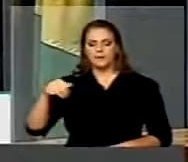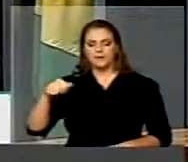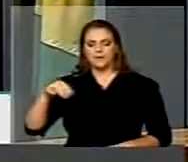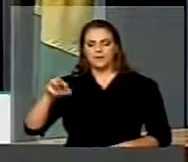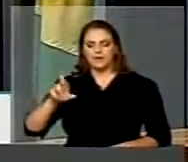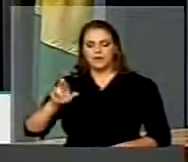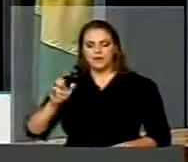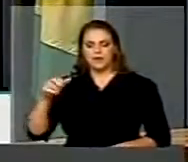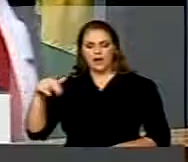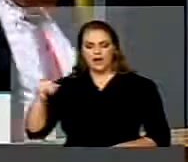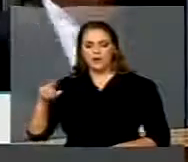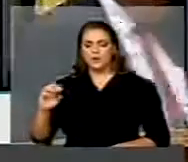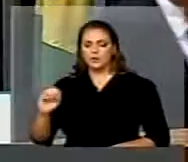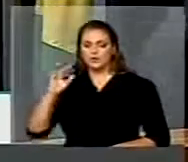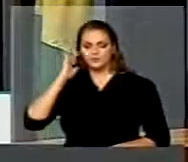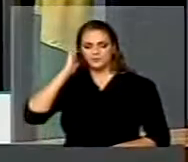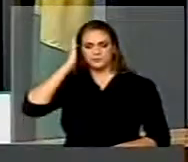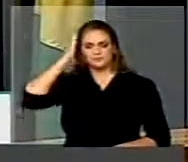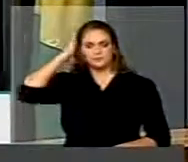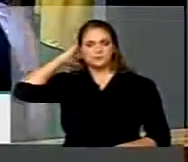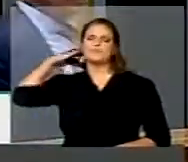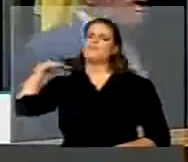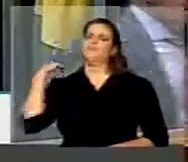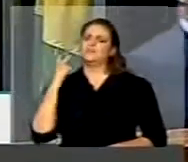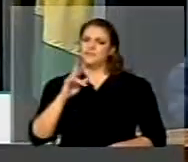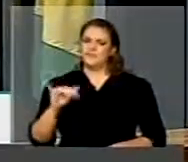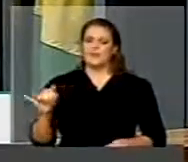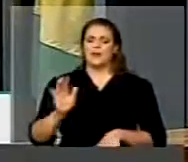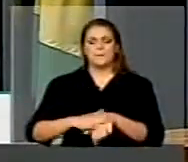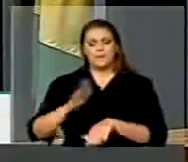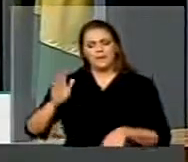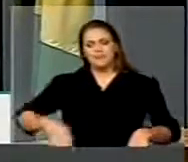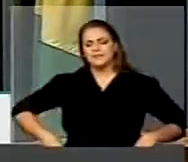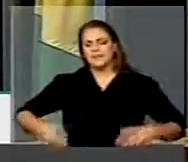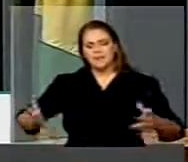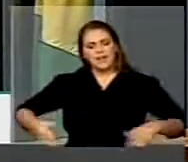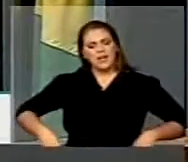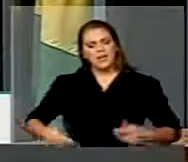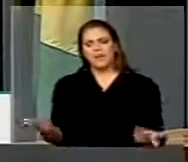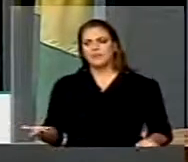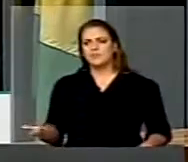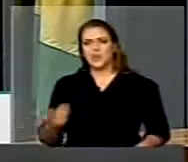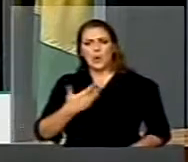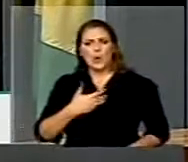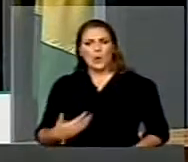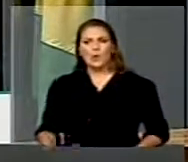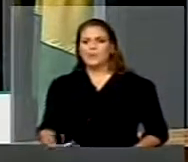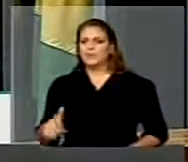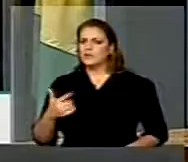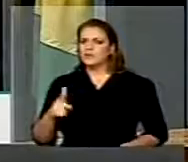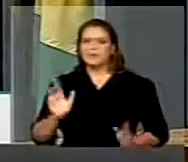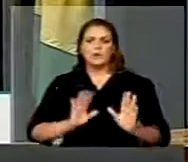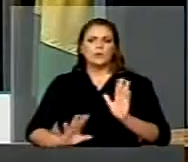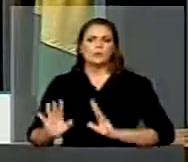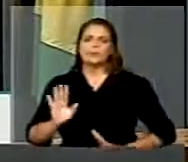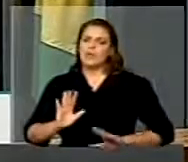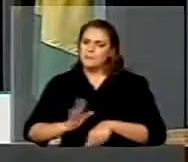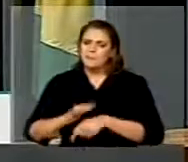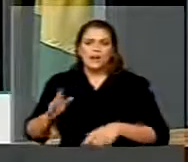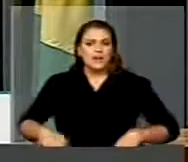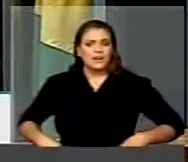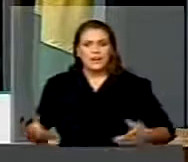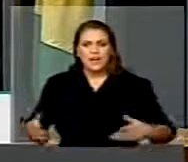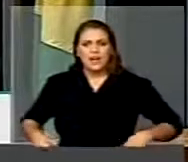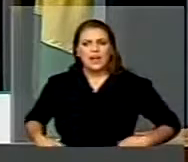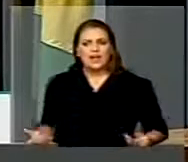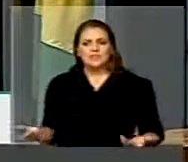elevando o gasto público, trazendo de novo para essas empresas a geração